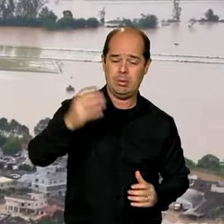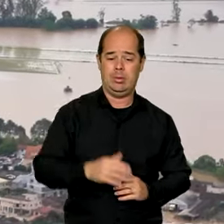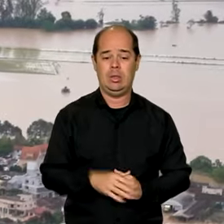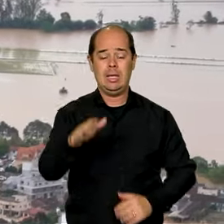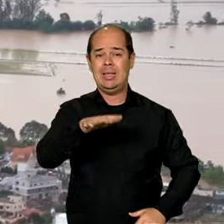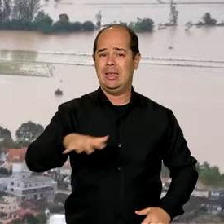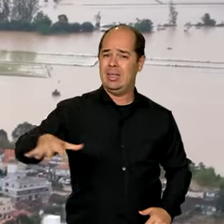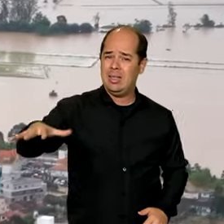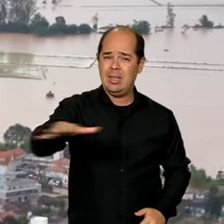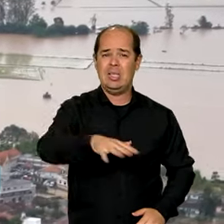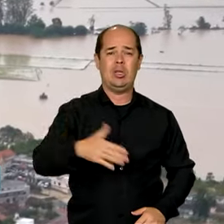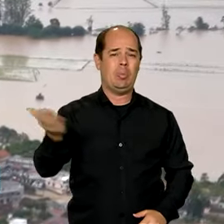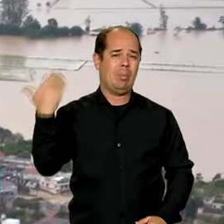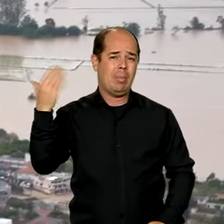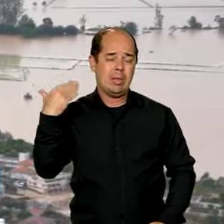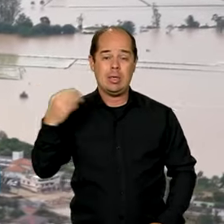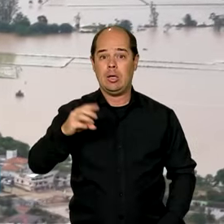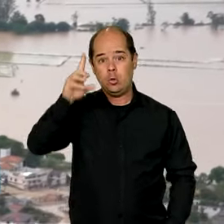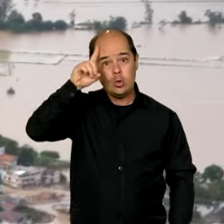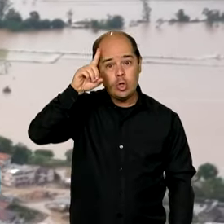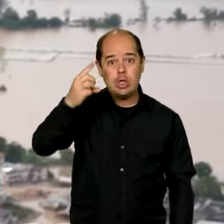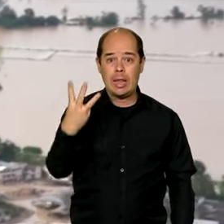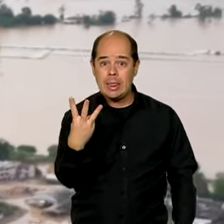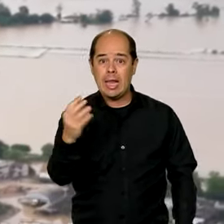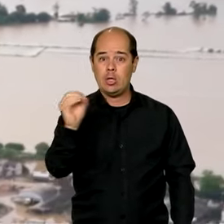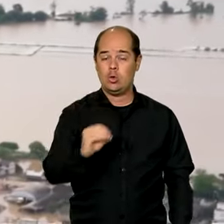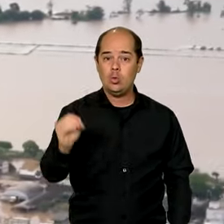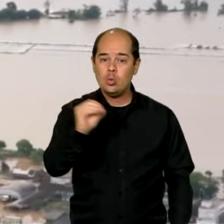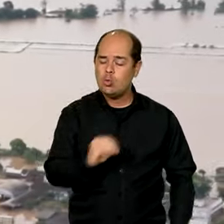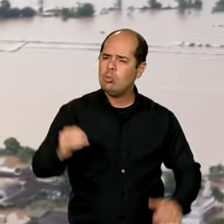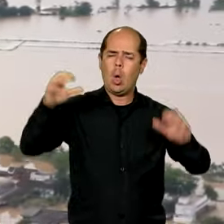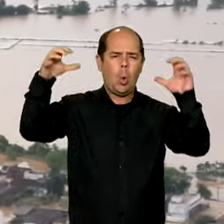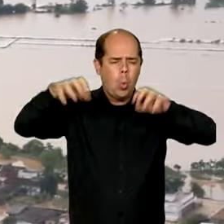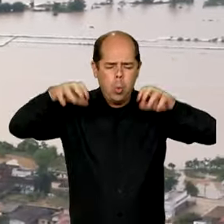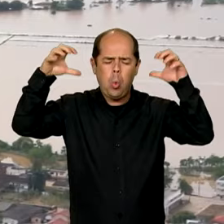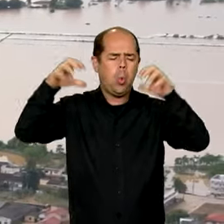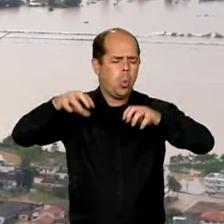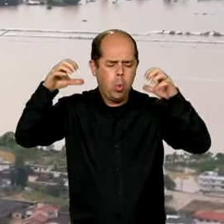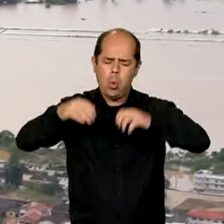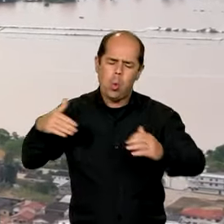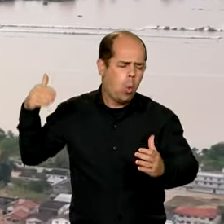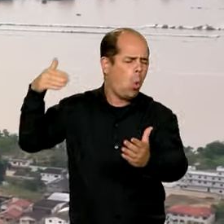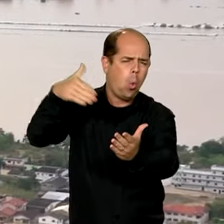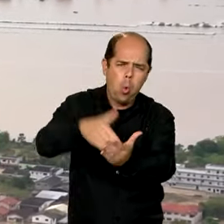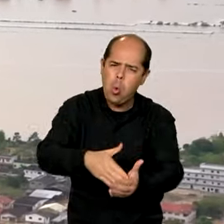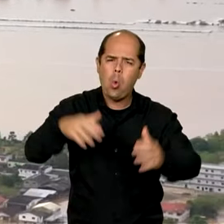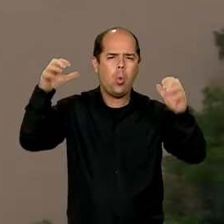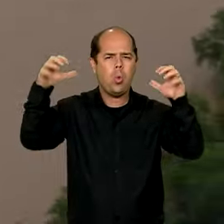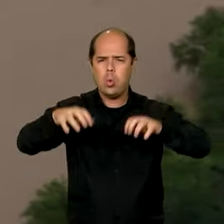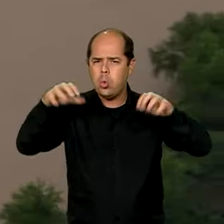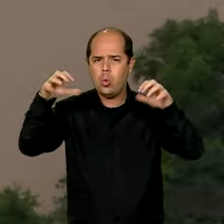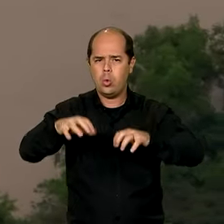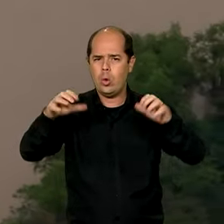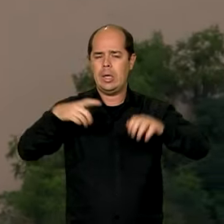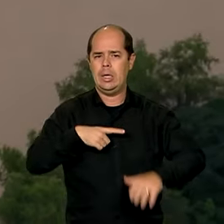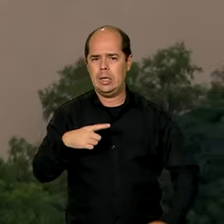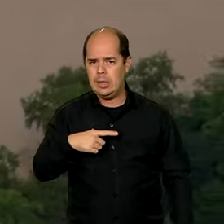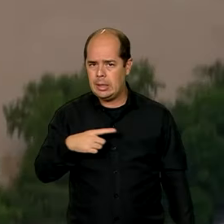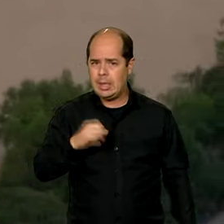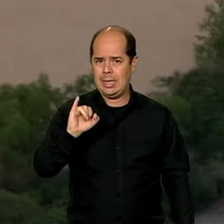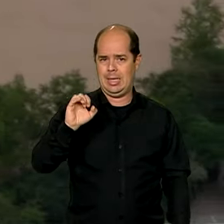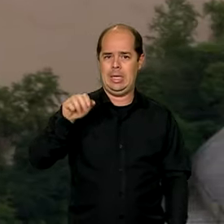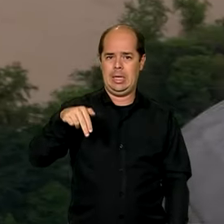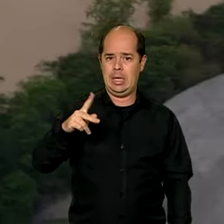com temporais desde o dia 3 de outubro. Segundo o órgão que monitora as condições meteorológicas no território